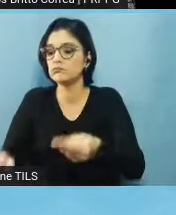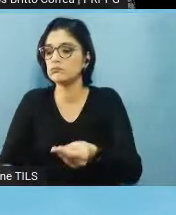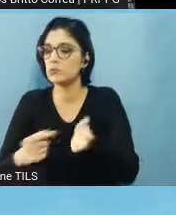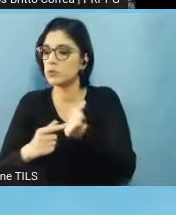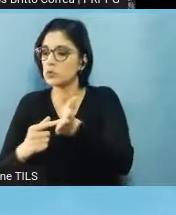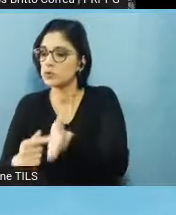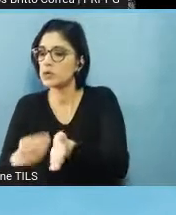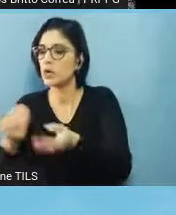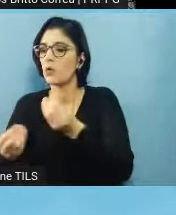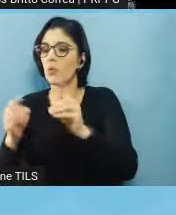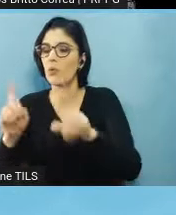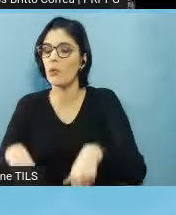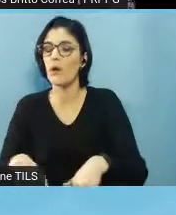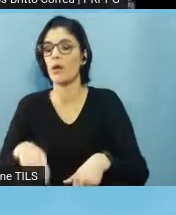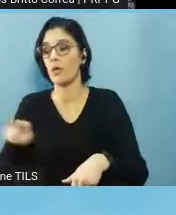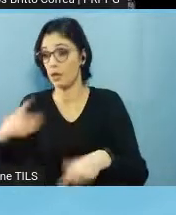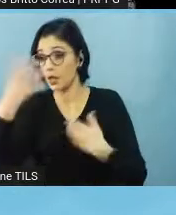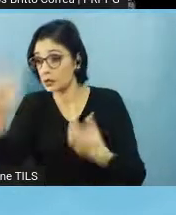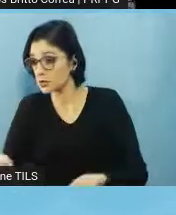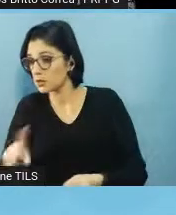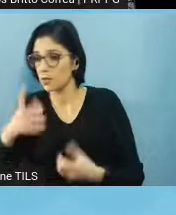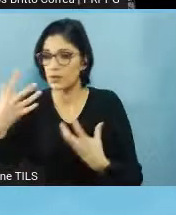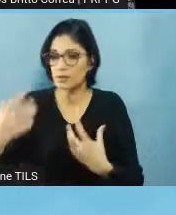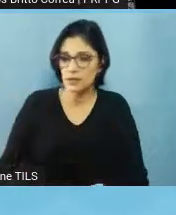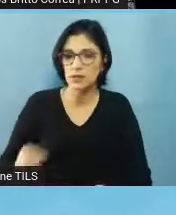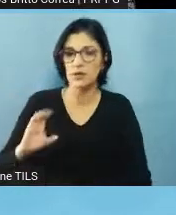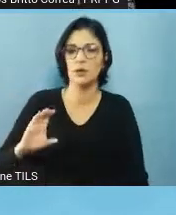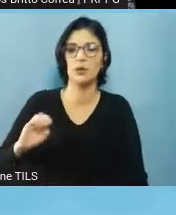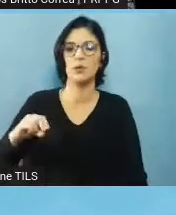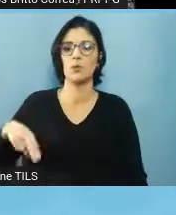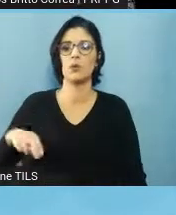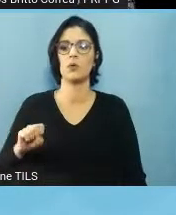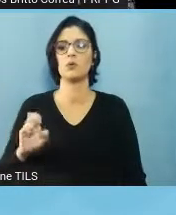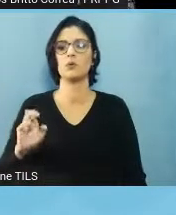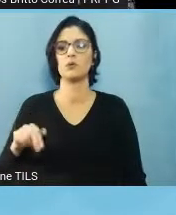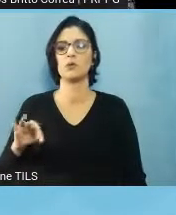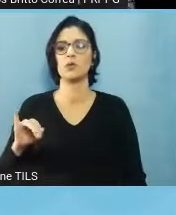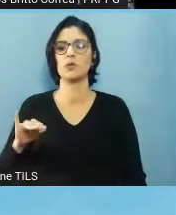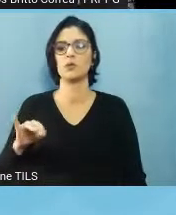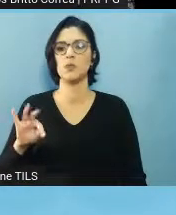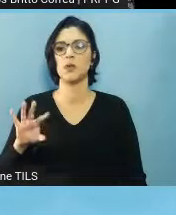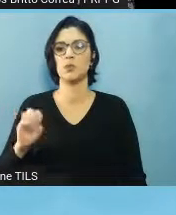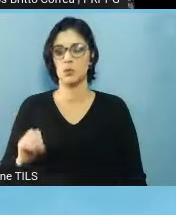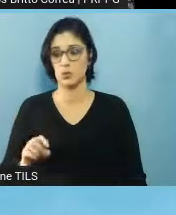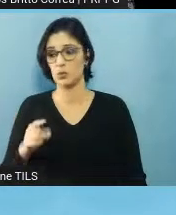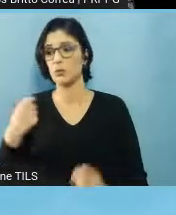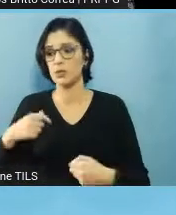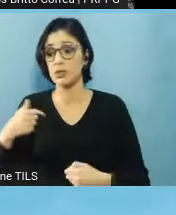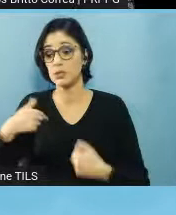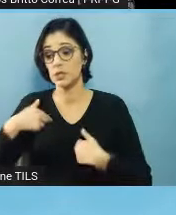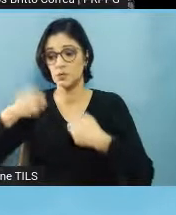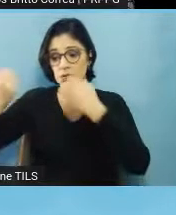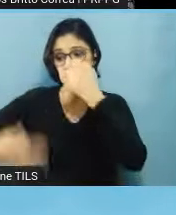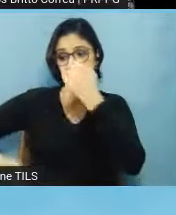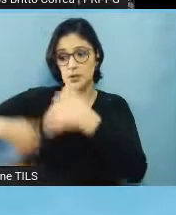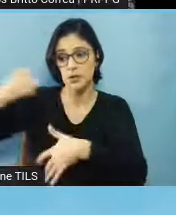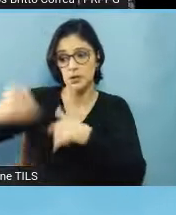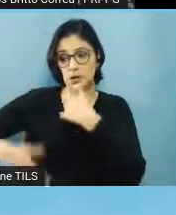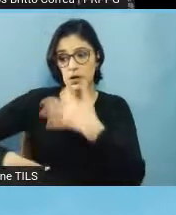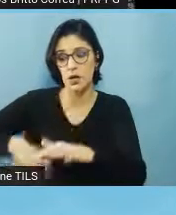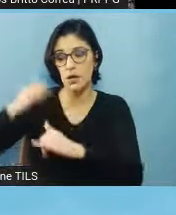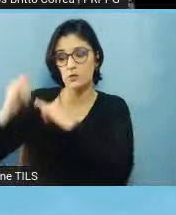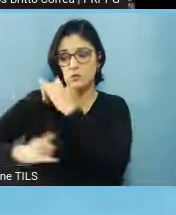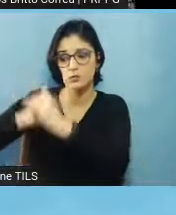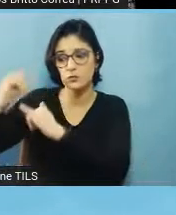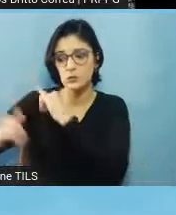participante, é fornecer as informações, todas as informações que ele precisa ter acesso sobre a pesquisa, né, para que que serve a